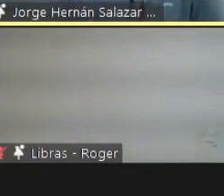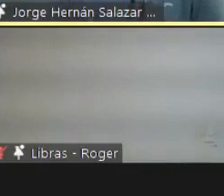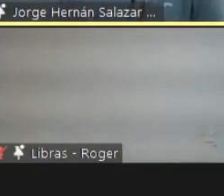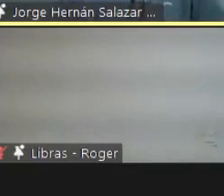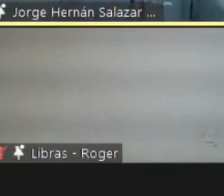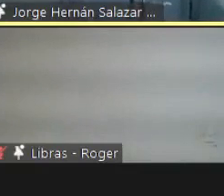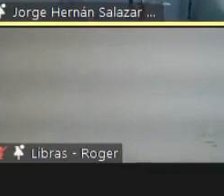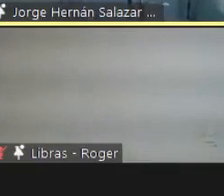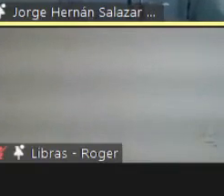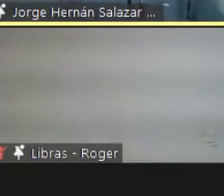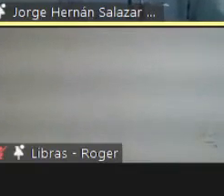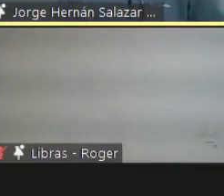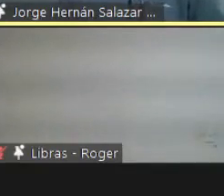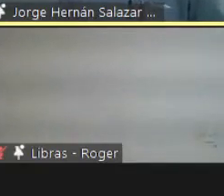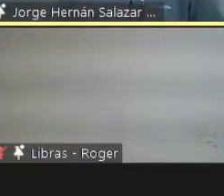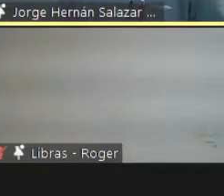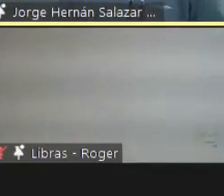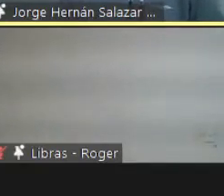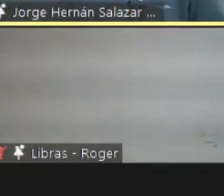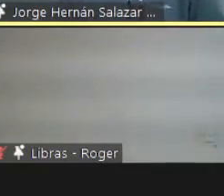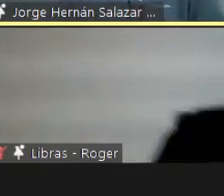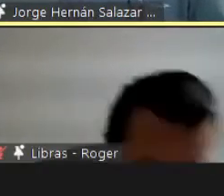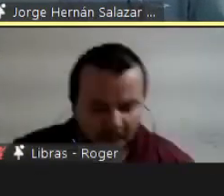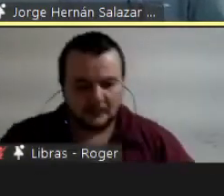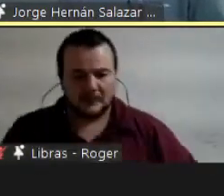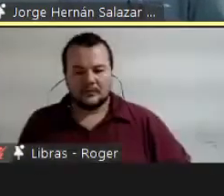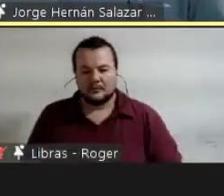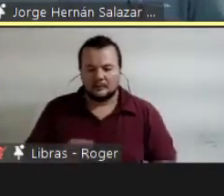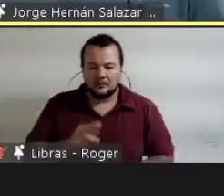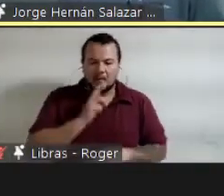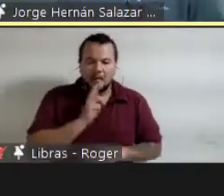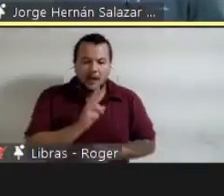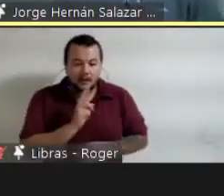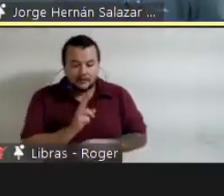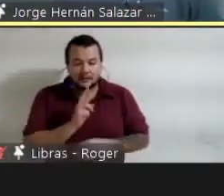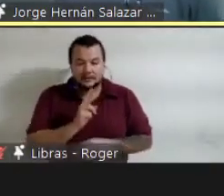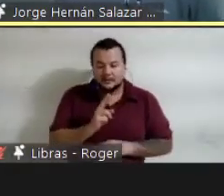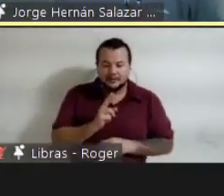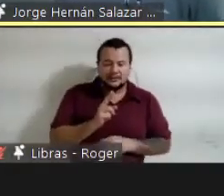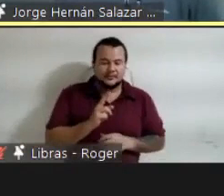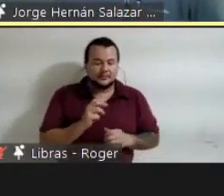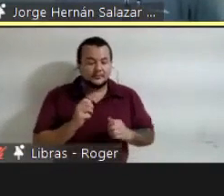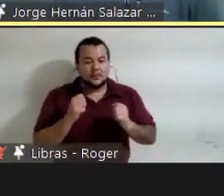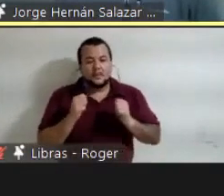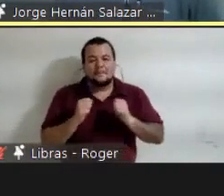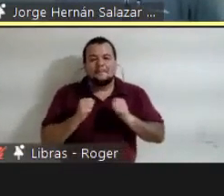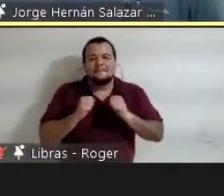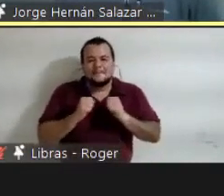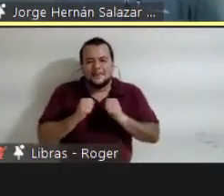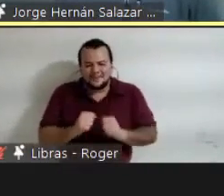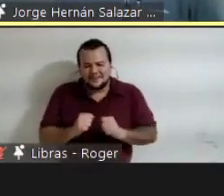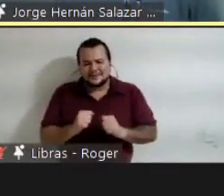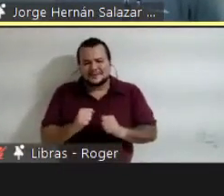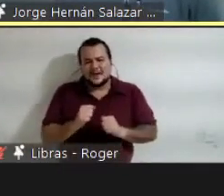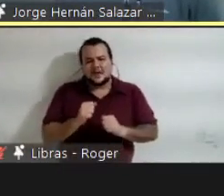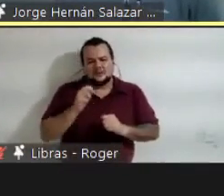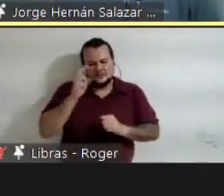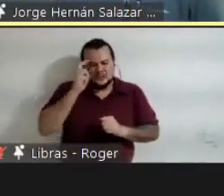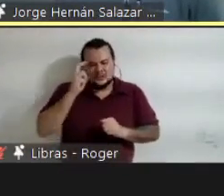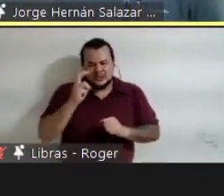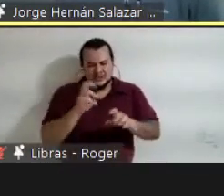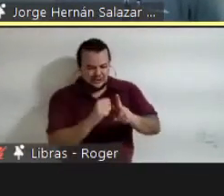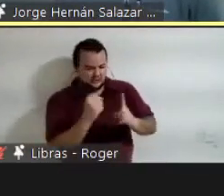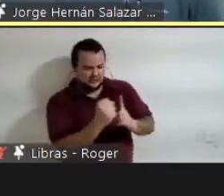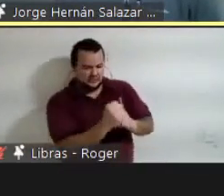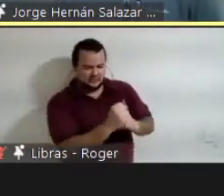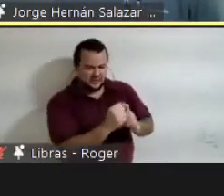O potencial de renovación intelectual de uma sociedade depende de